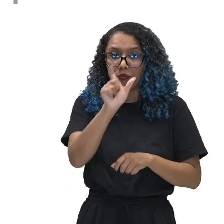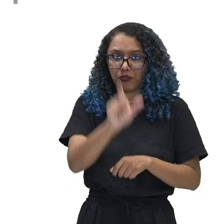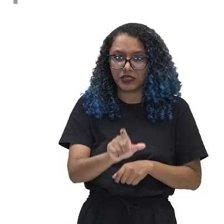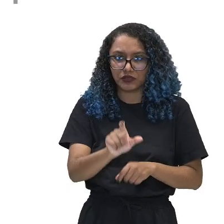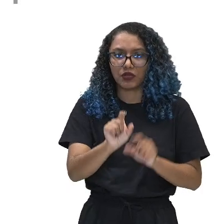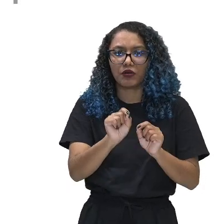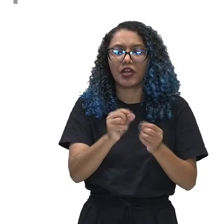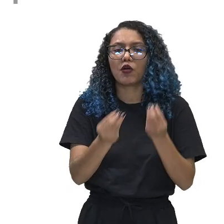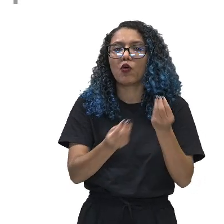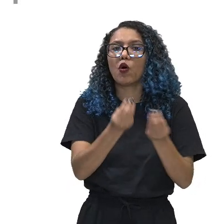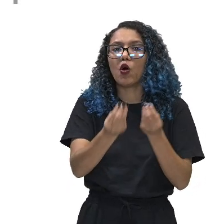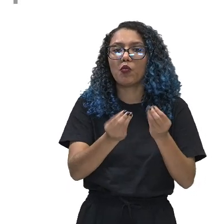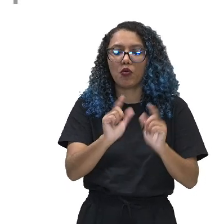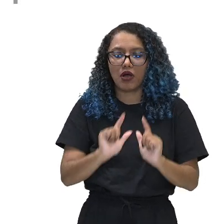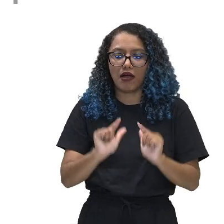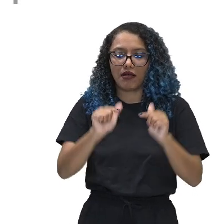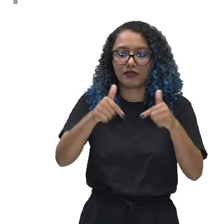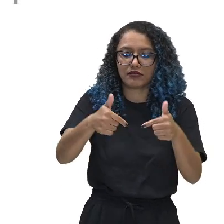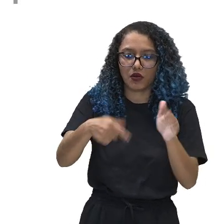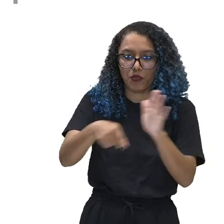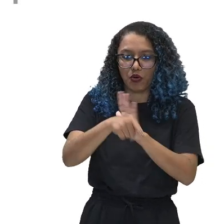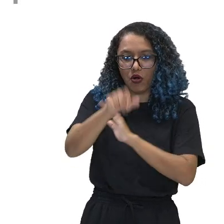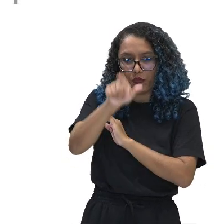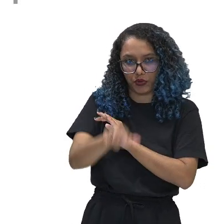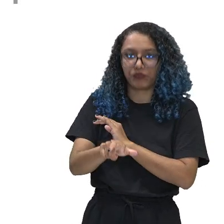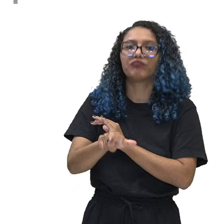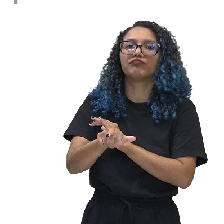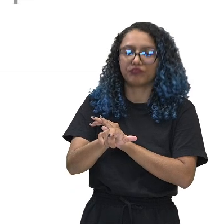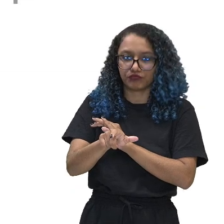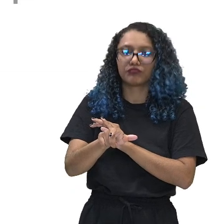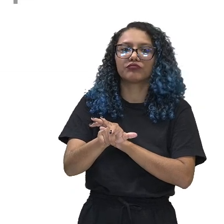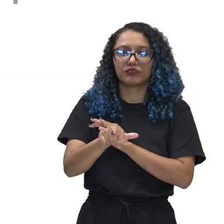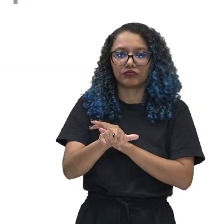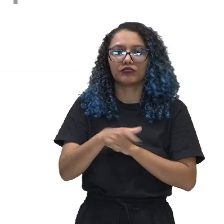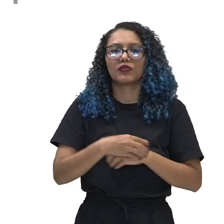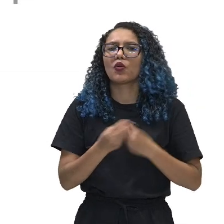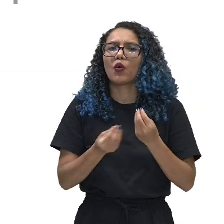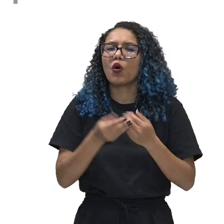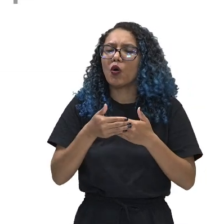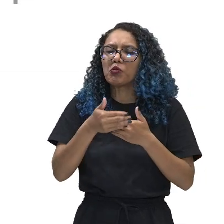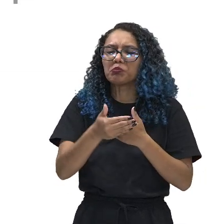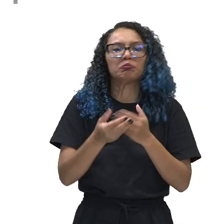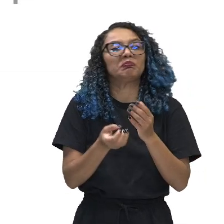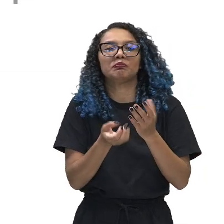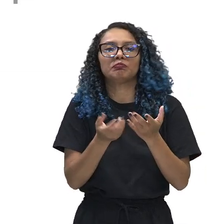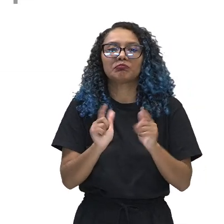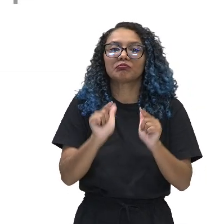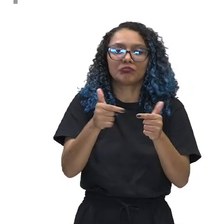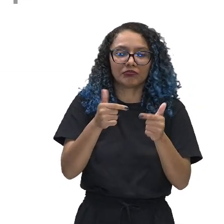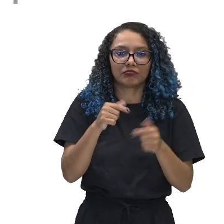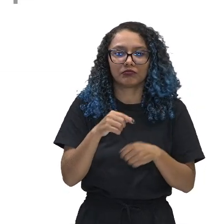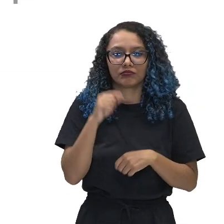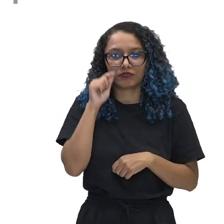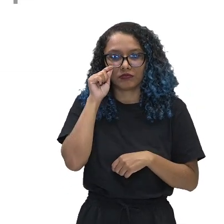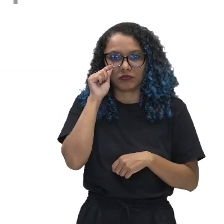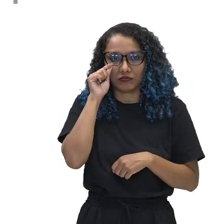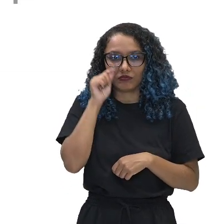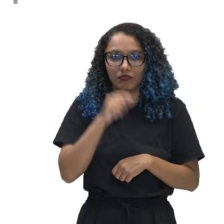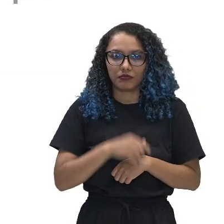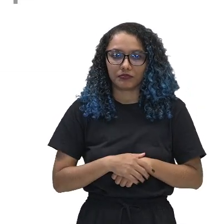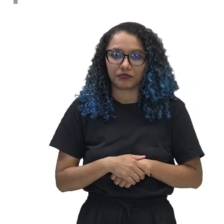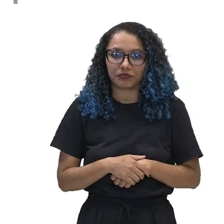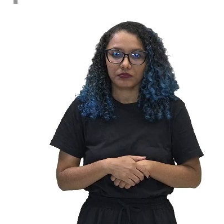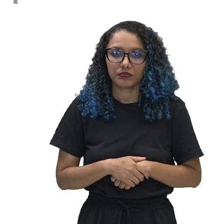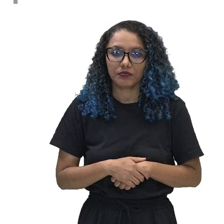ação social, quando ele cria a partir das suas ações. Certo? Muito bem. Então, para